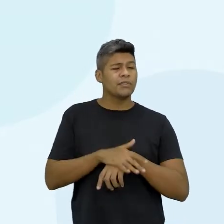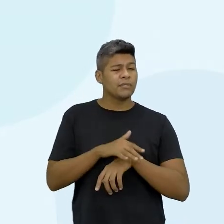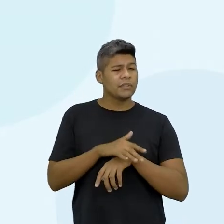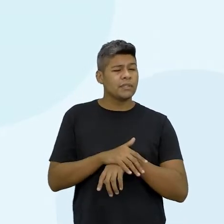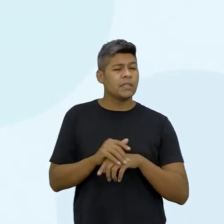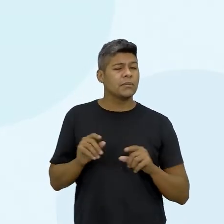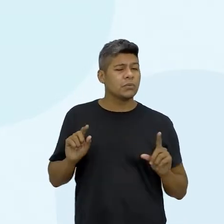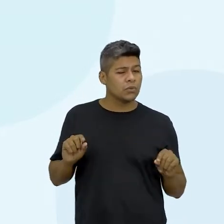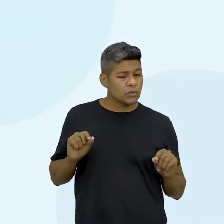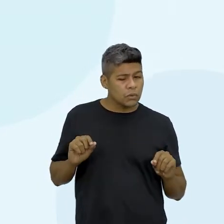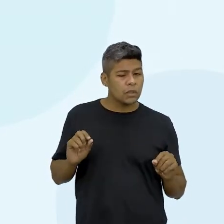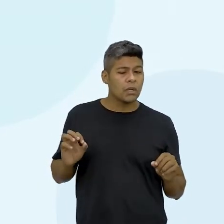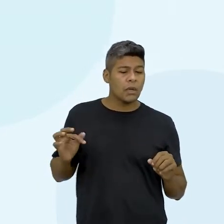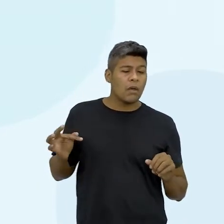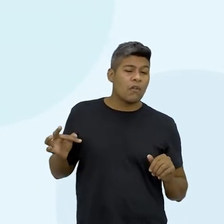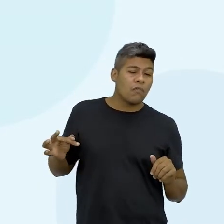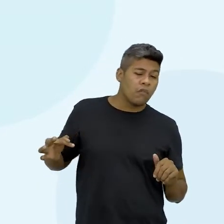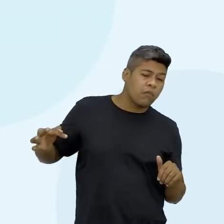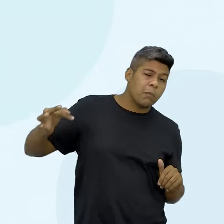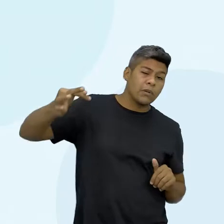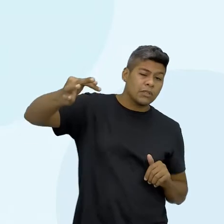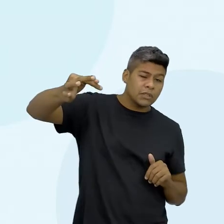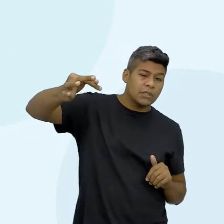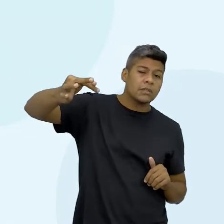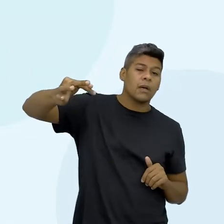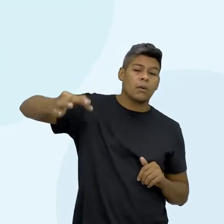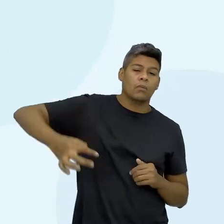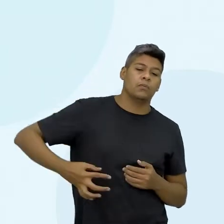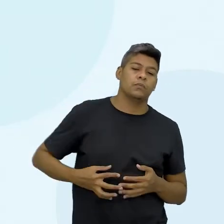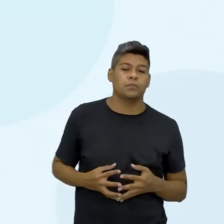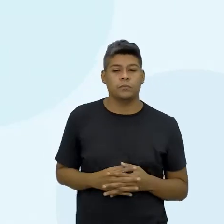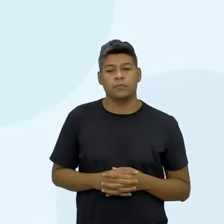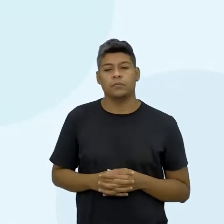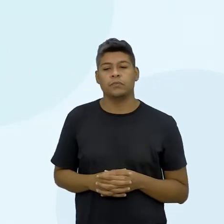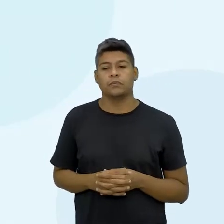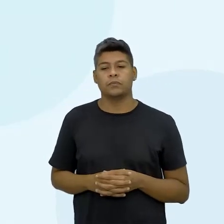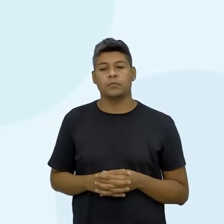Nós fizemos a nossa projeção projeção